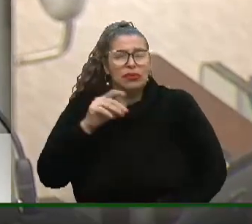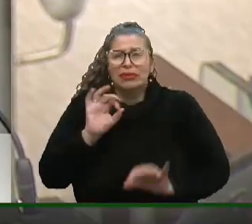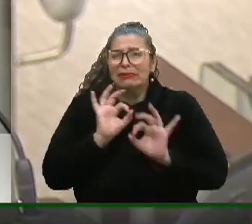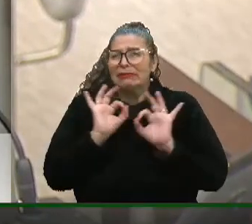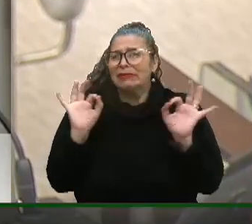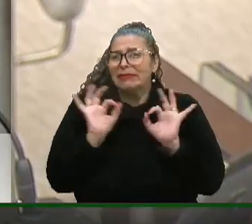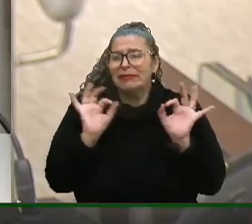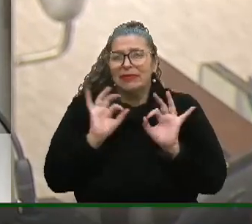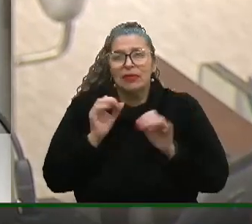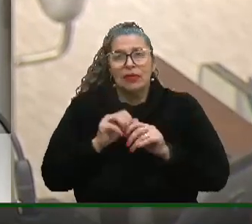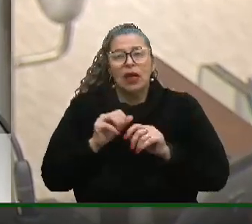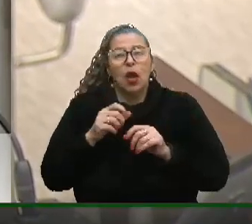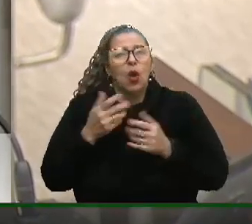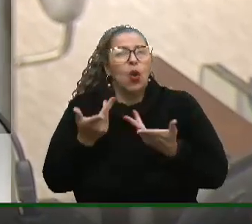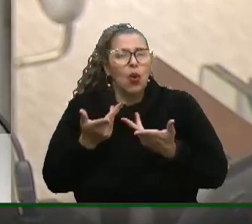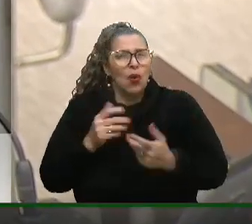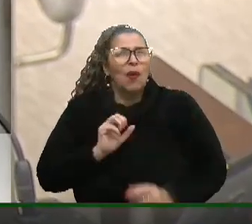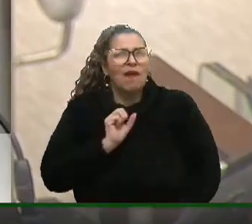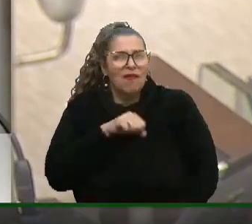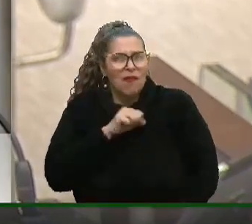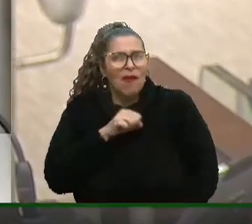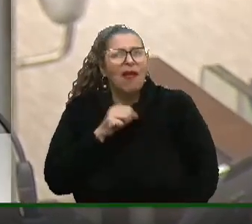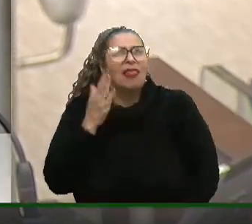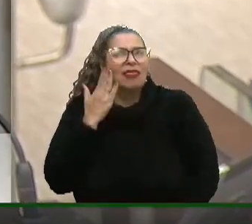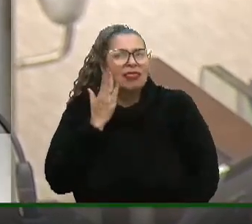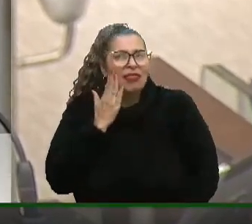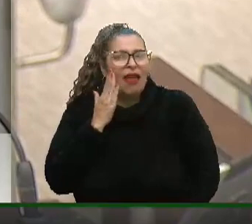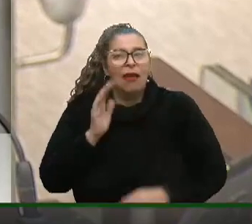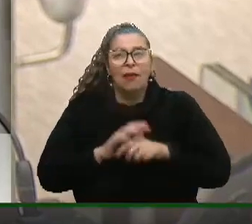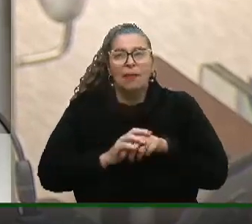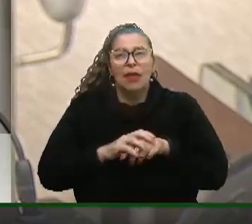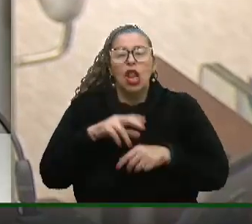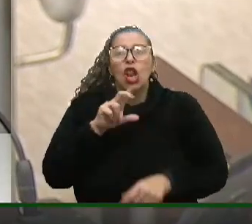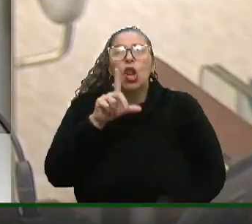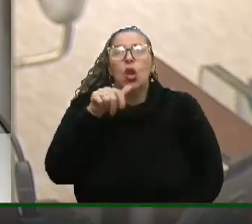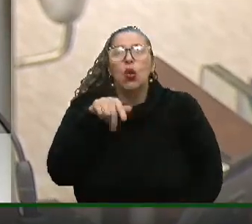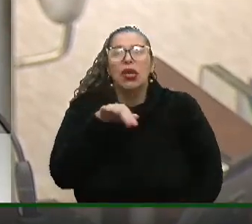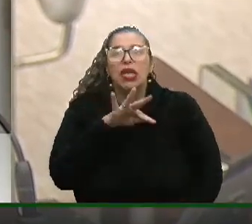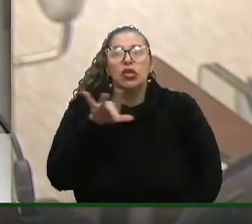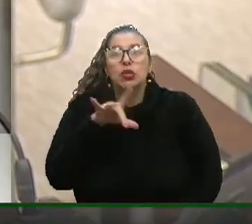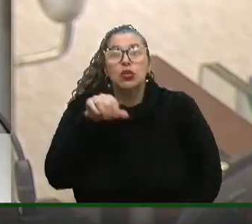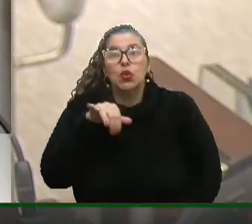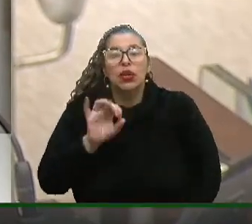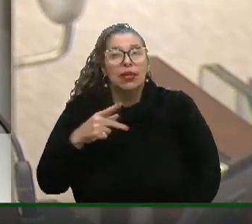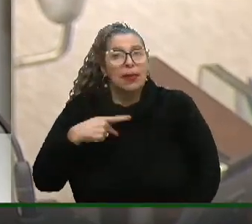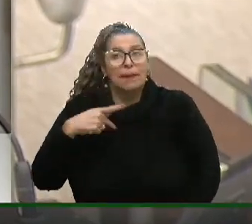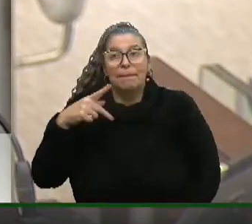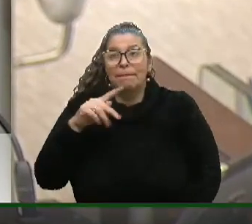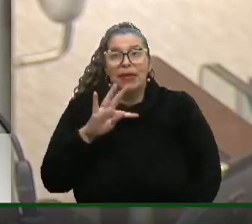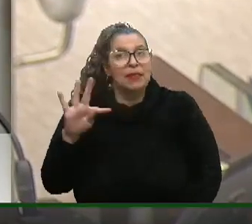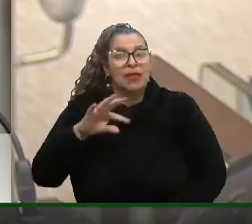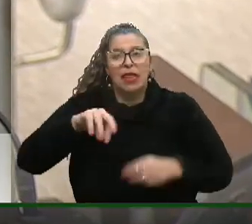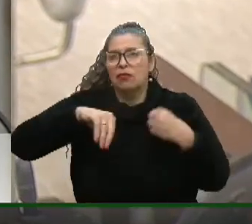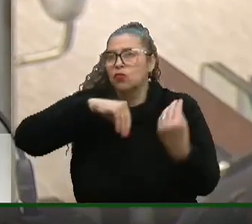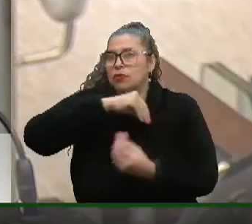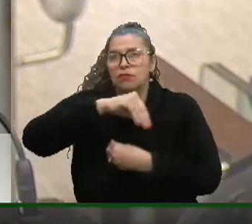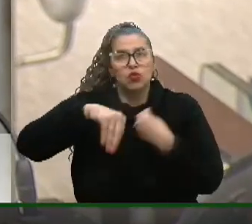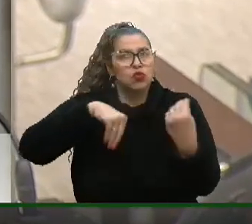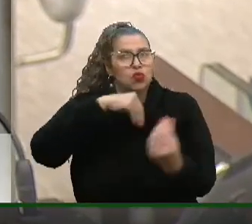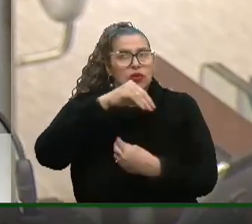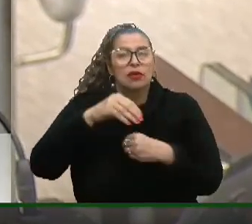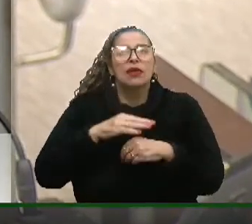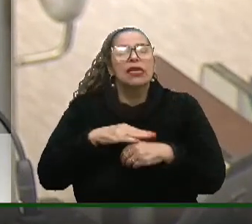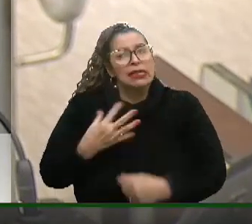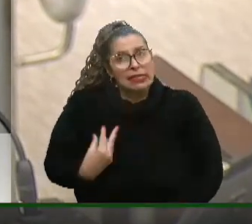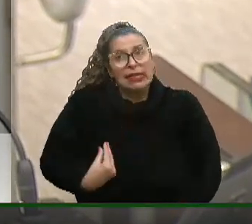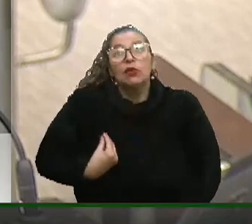ou má intenção sabe que Lorenzoni e PT não se misturam e que temos